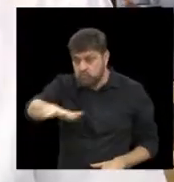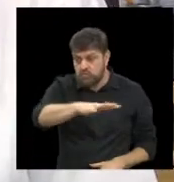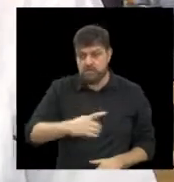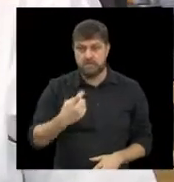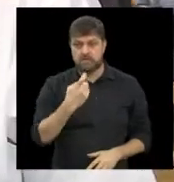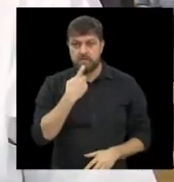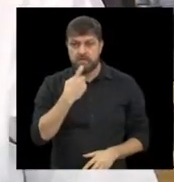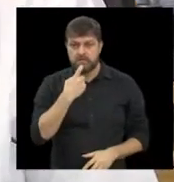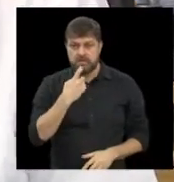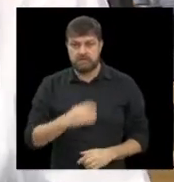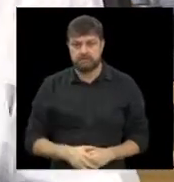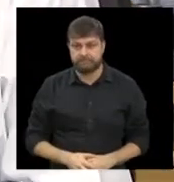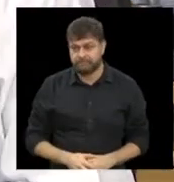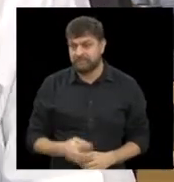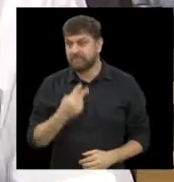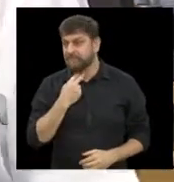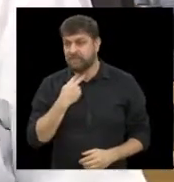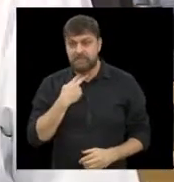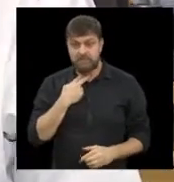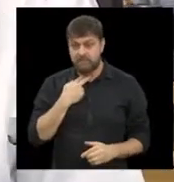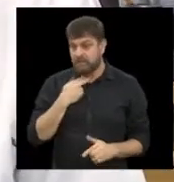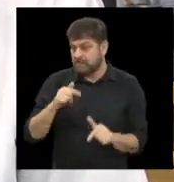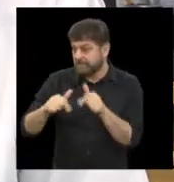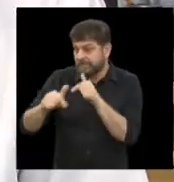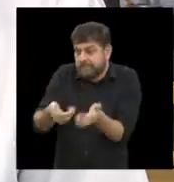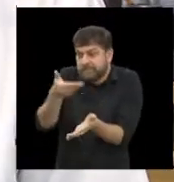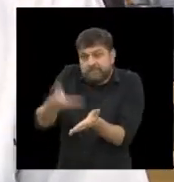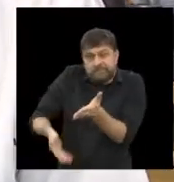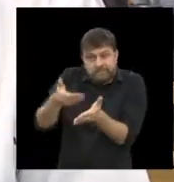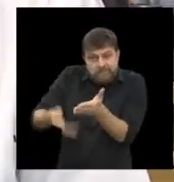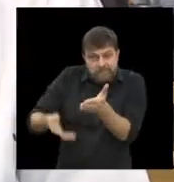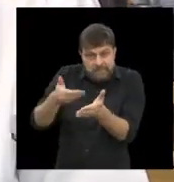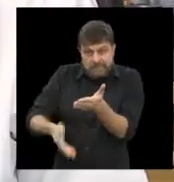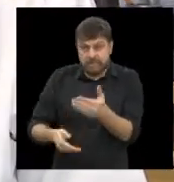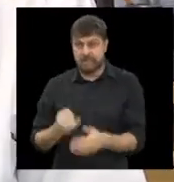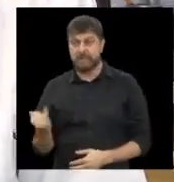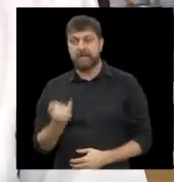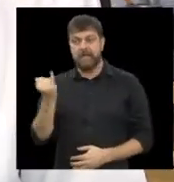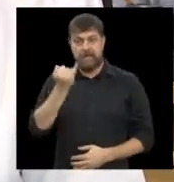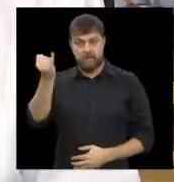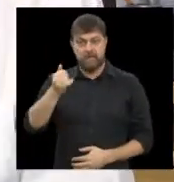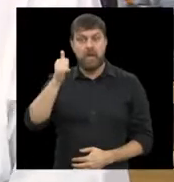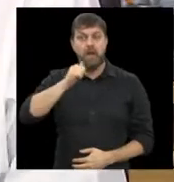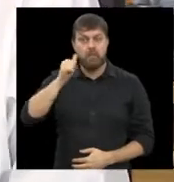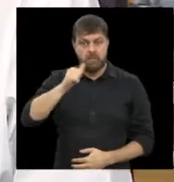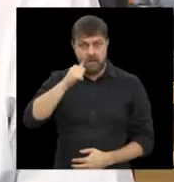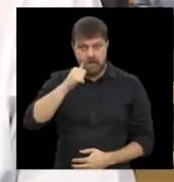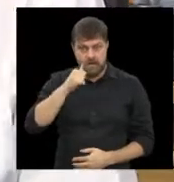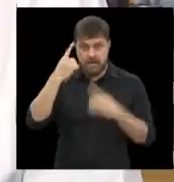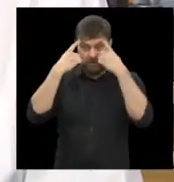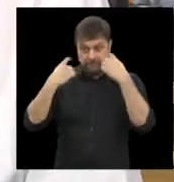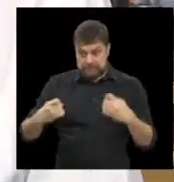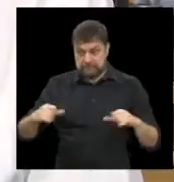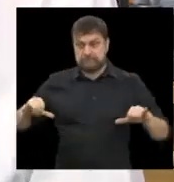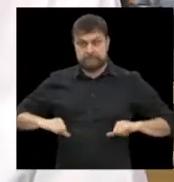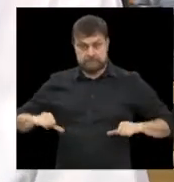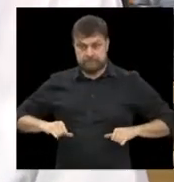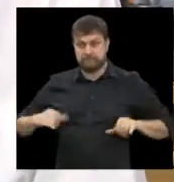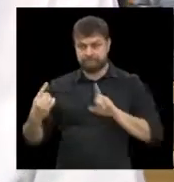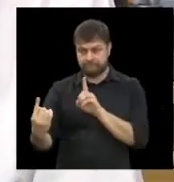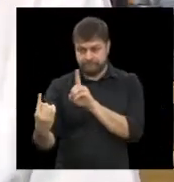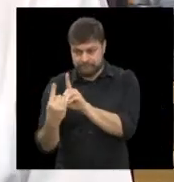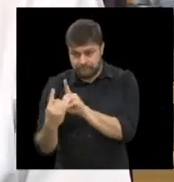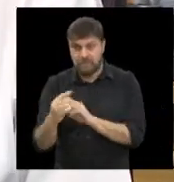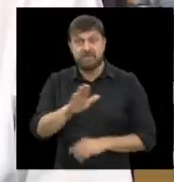a cidade não perca esse importante trabalho no atendimento às mulheres vítimas de violências, crianças e, particularmente, na